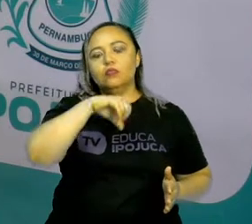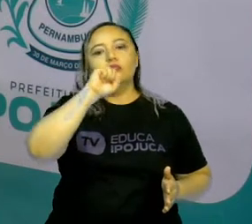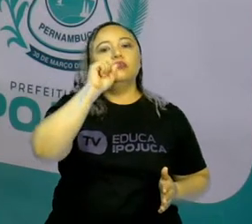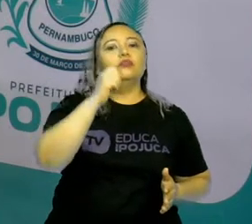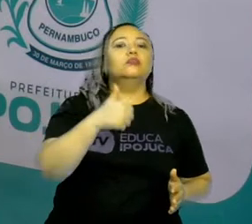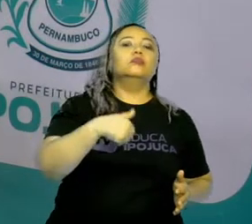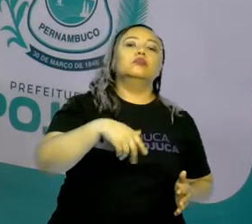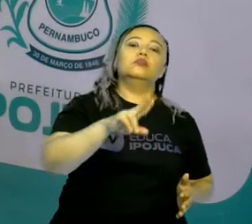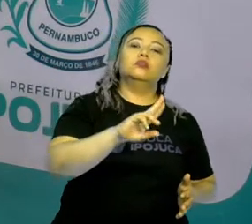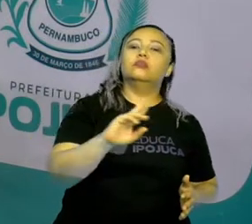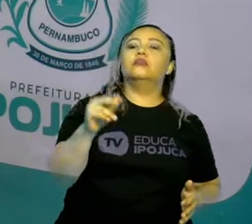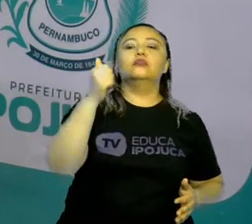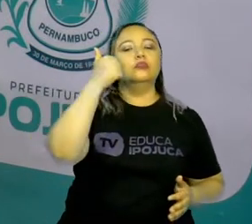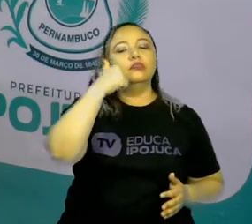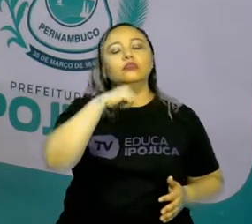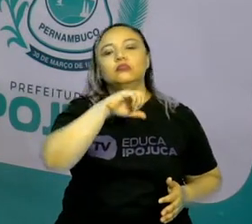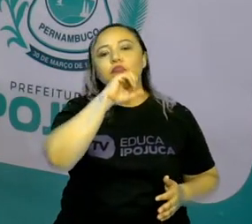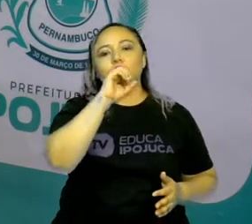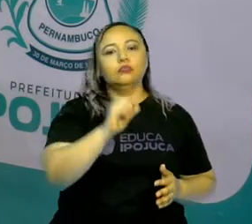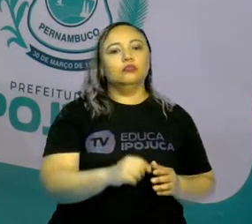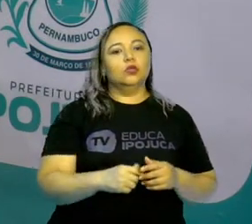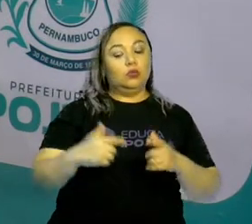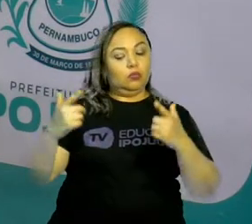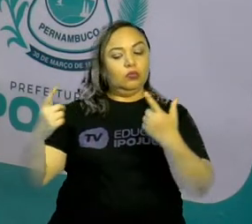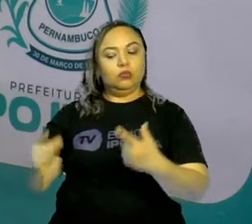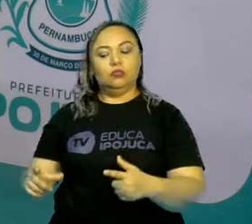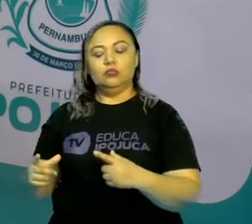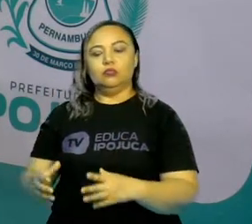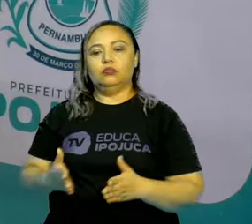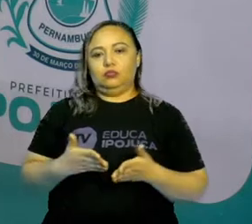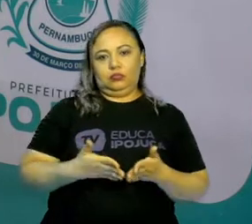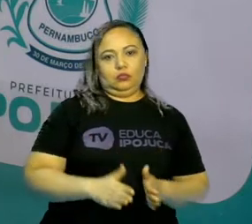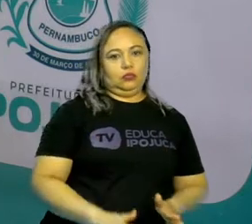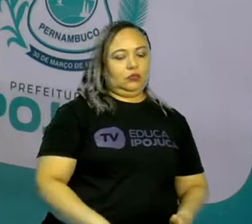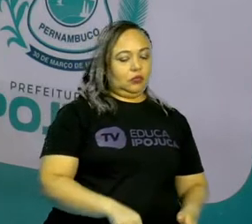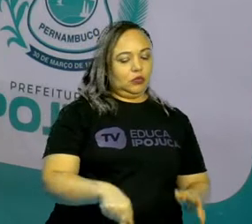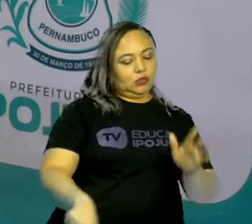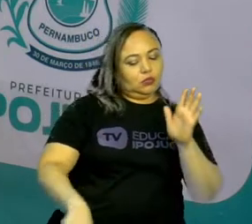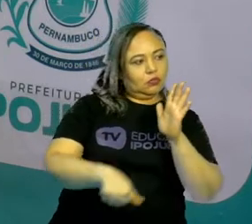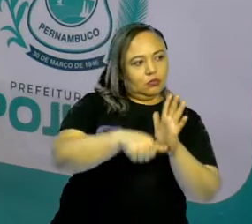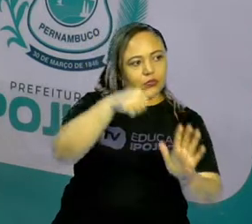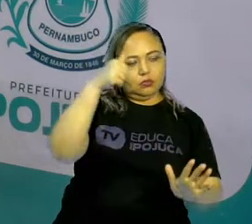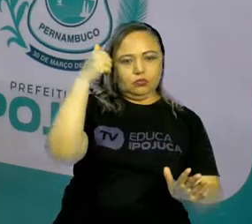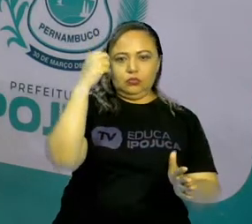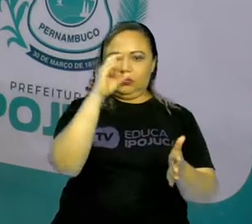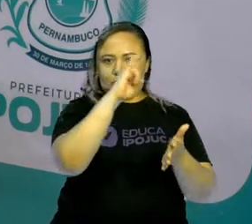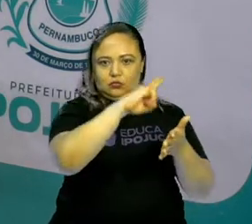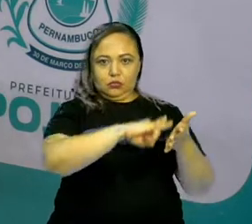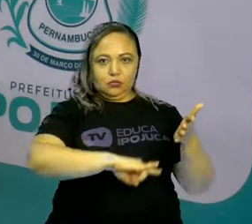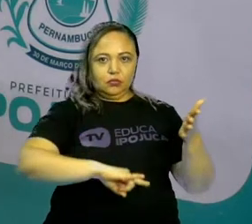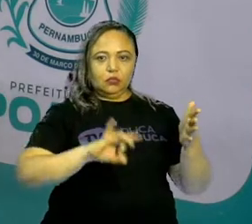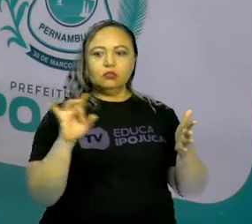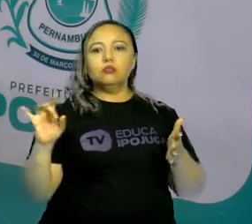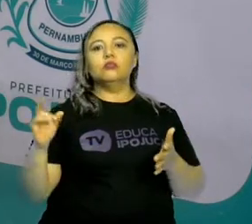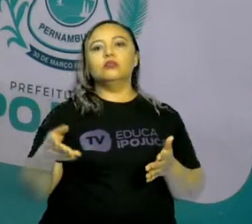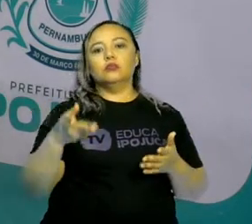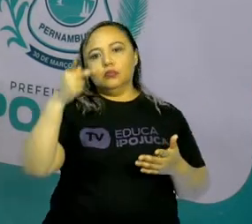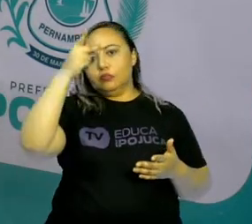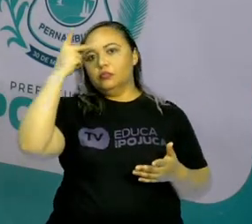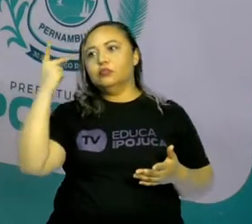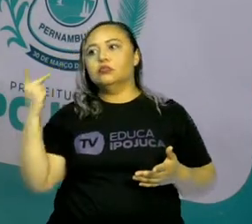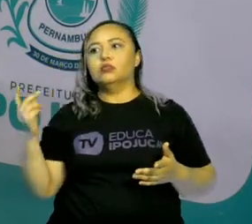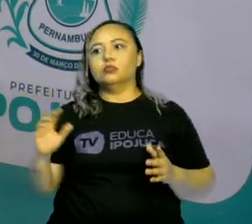nascemos. Então, esse é o primeiro documento da gente. E é aqui que tem todos os códigos